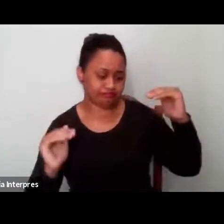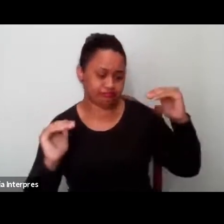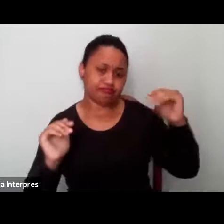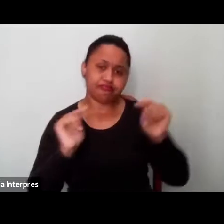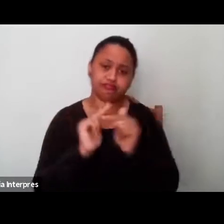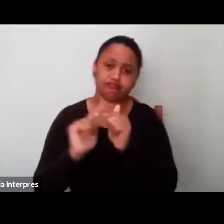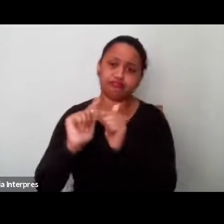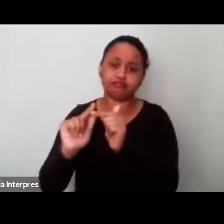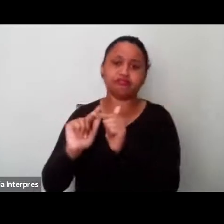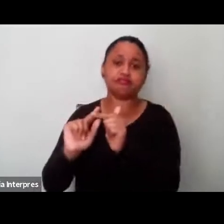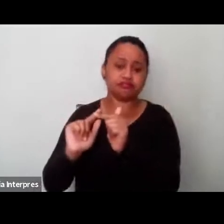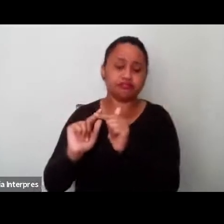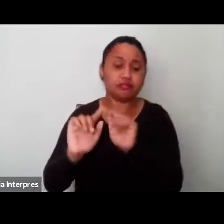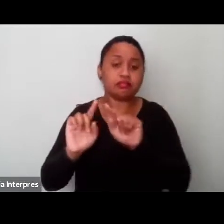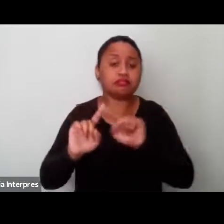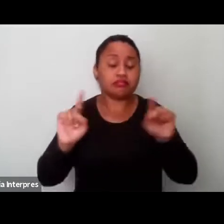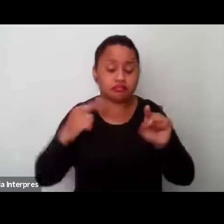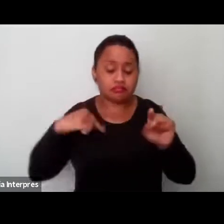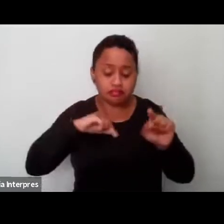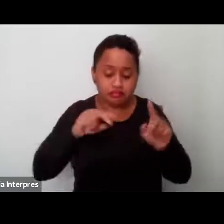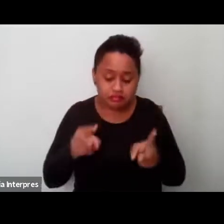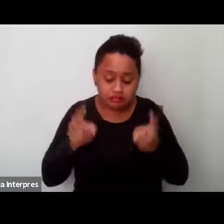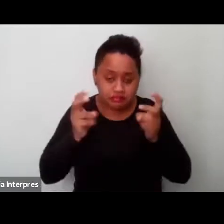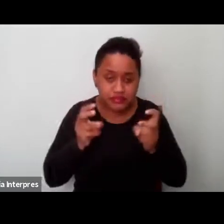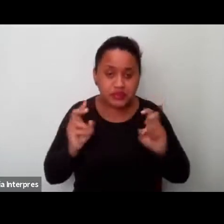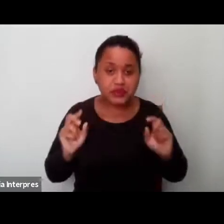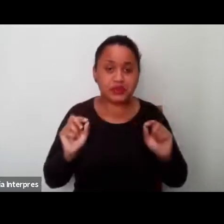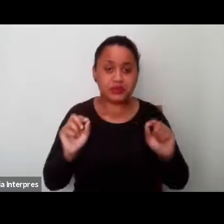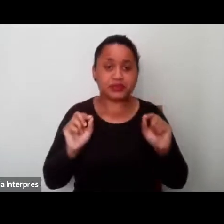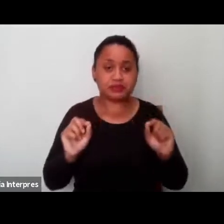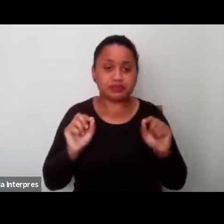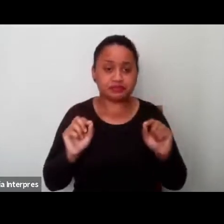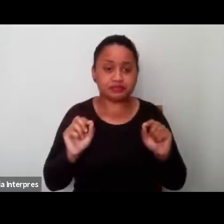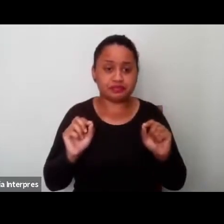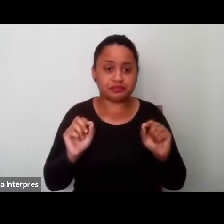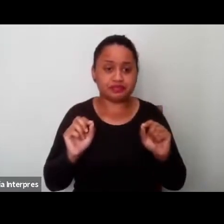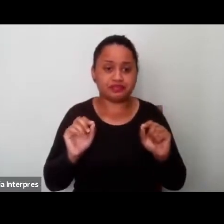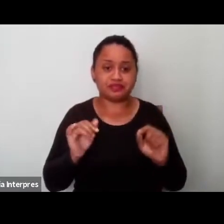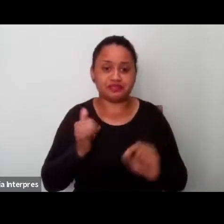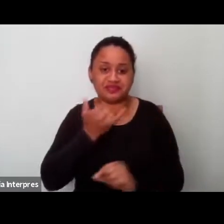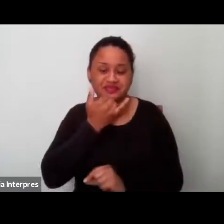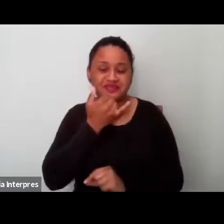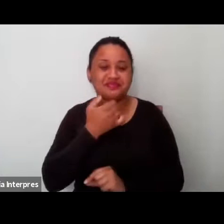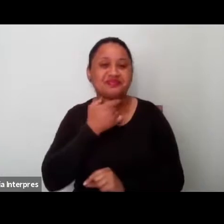vista, né, essas questões estão, ai, desculpa,